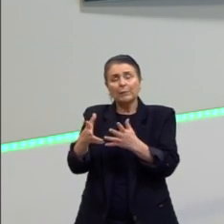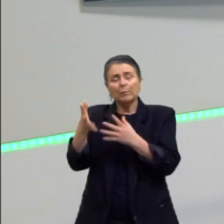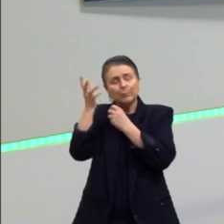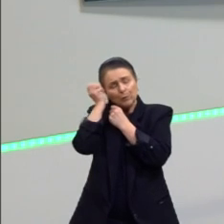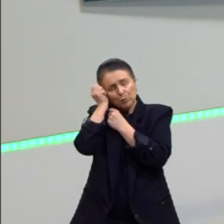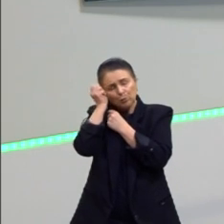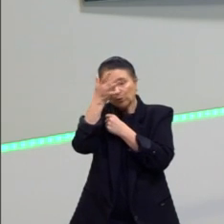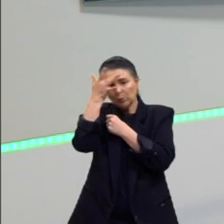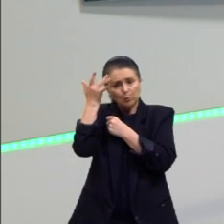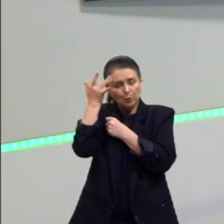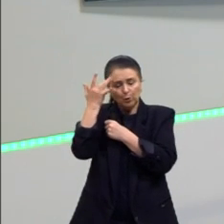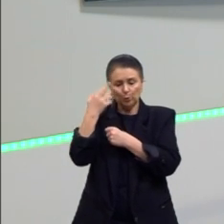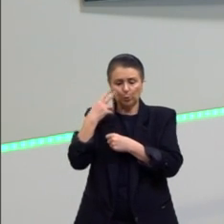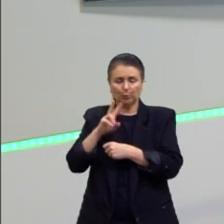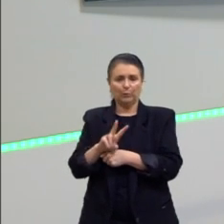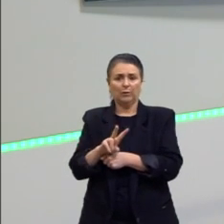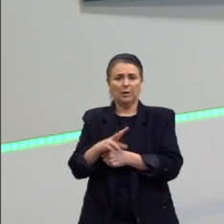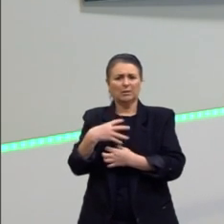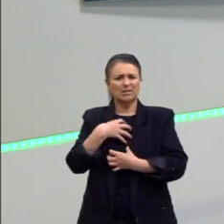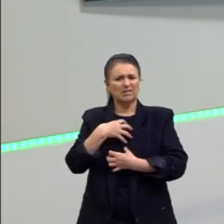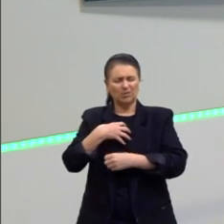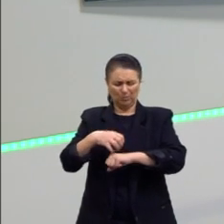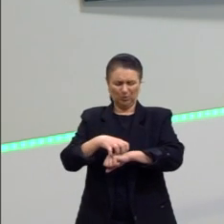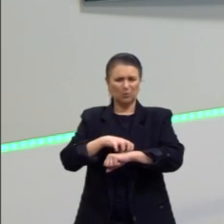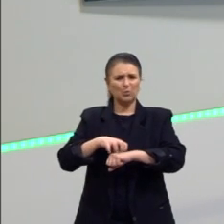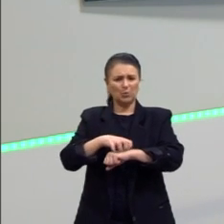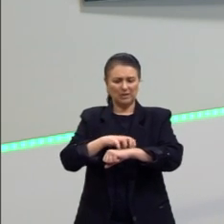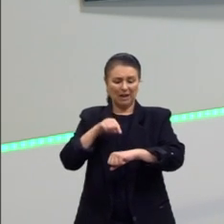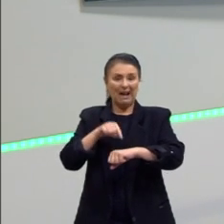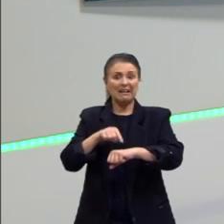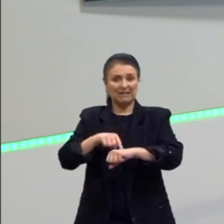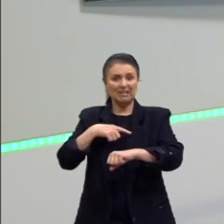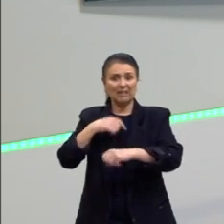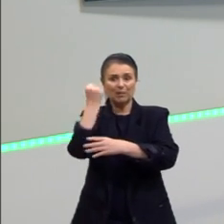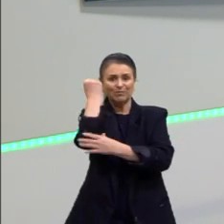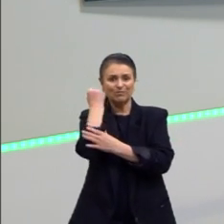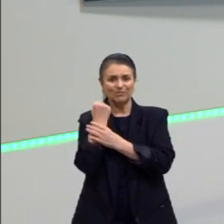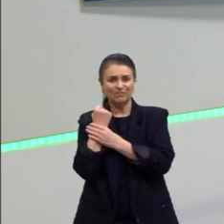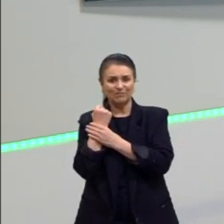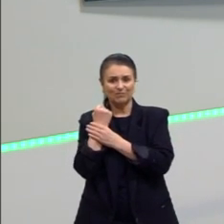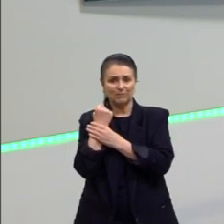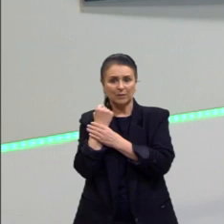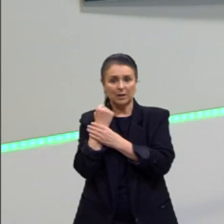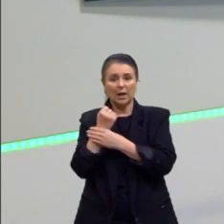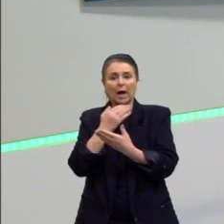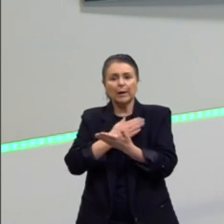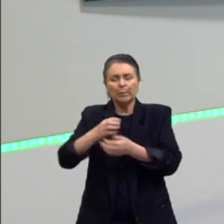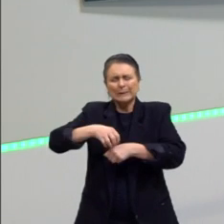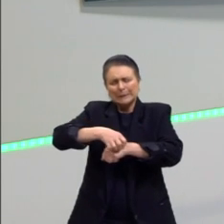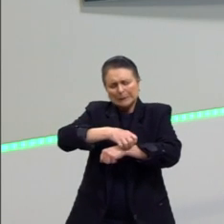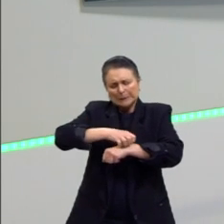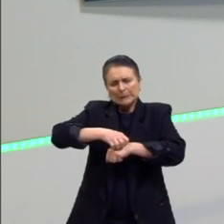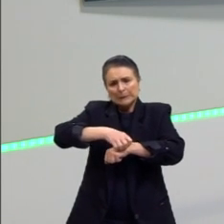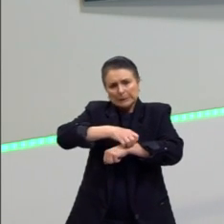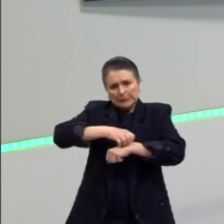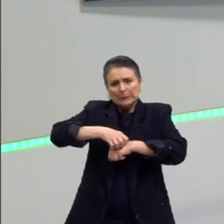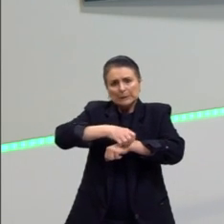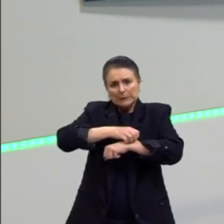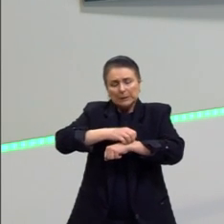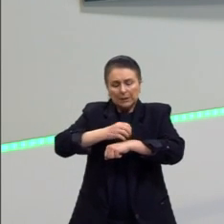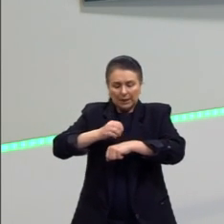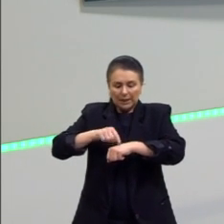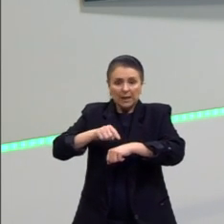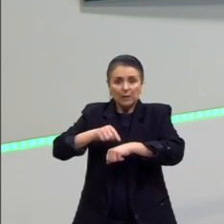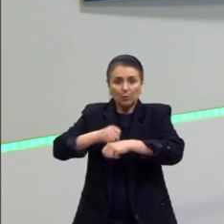não vê. E aí a pessoa vai sentir uma coceira. Aí no ato da pessoa coçar, ela vai estar colocando essas